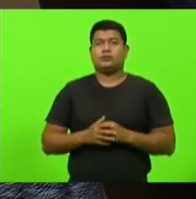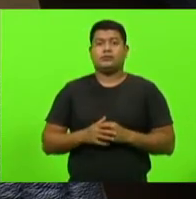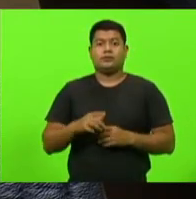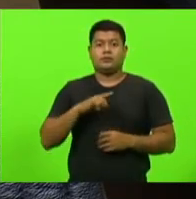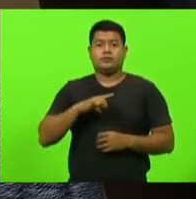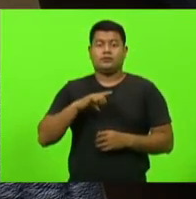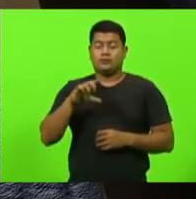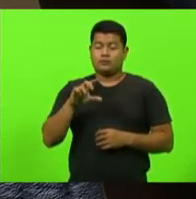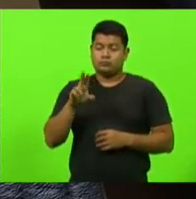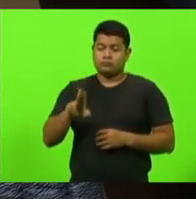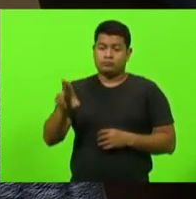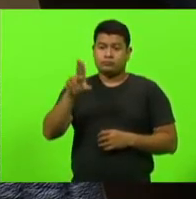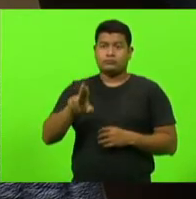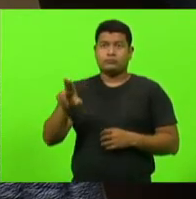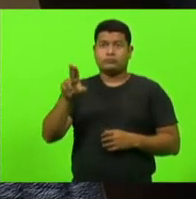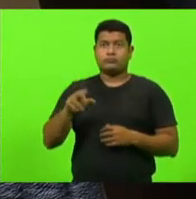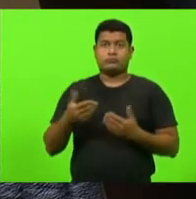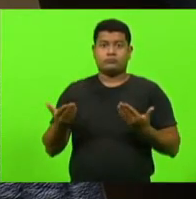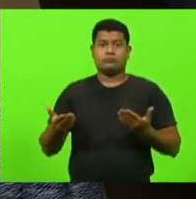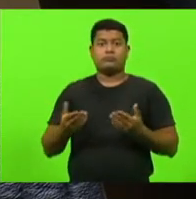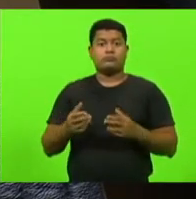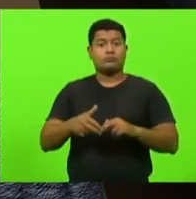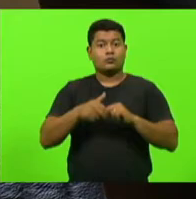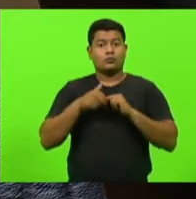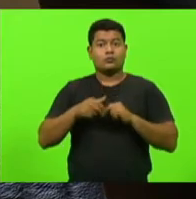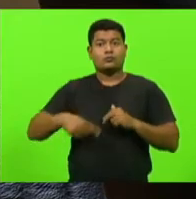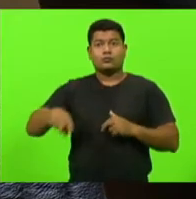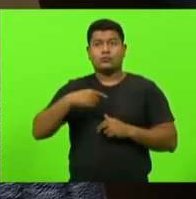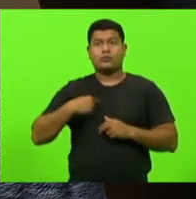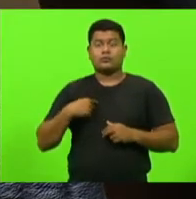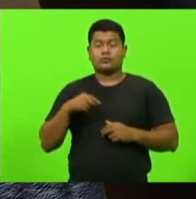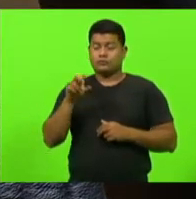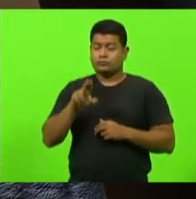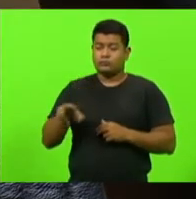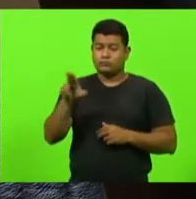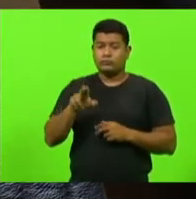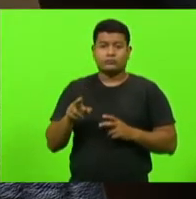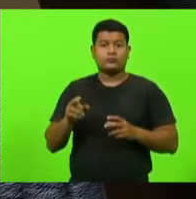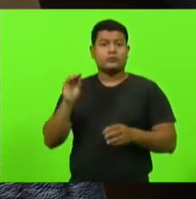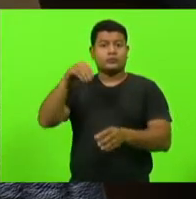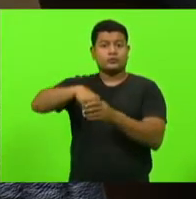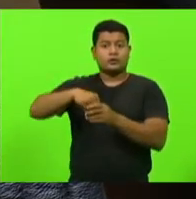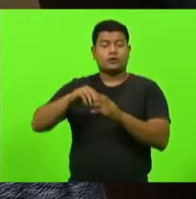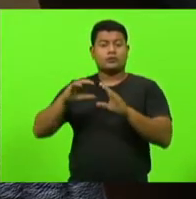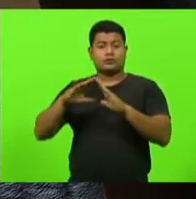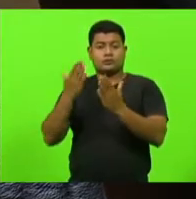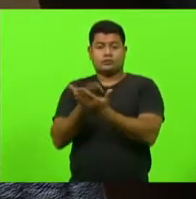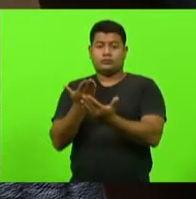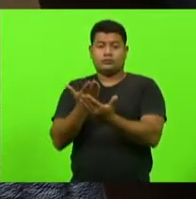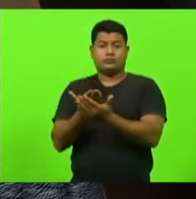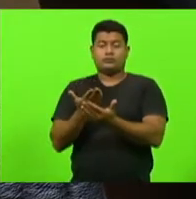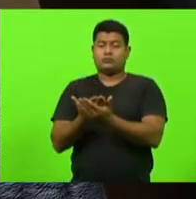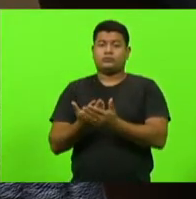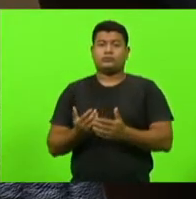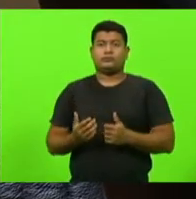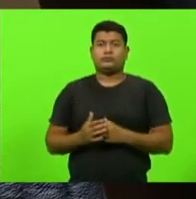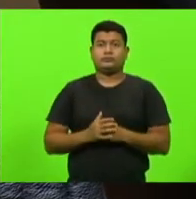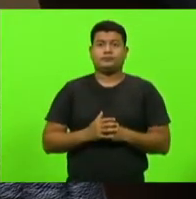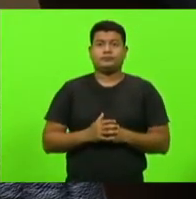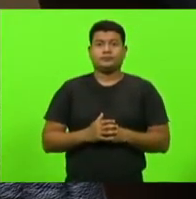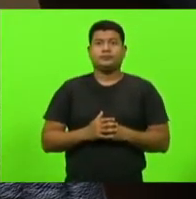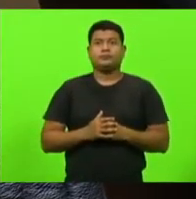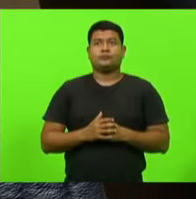subterfúgio aqui. Desta forma, manteremos sua utilização no ambiente escolar, tanto nas salas, de aula, outros ambientes fechados.